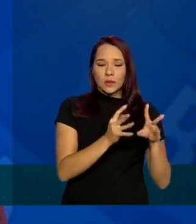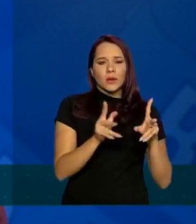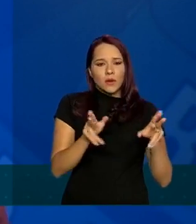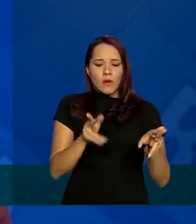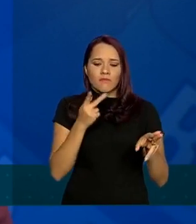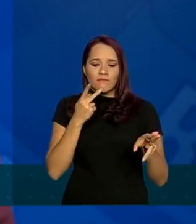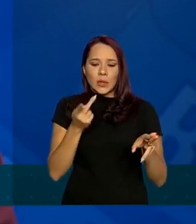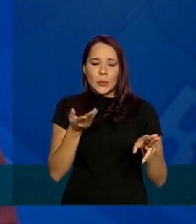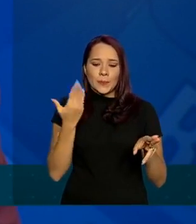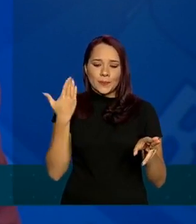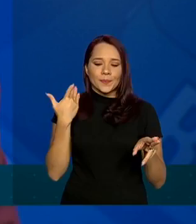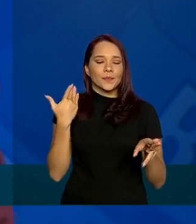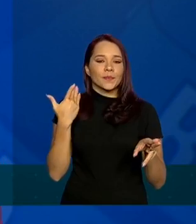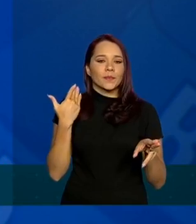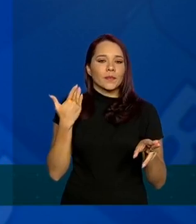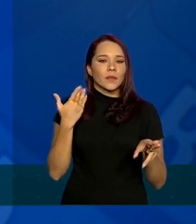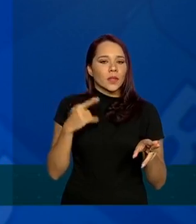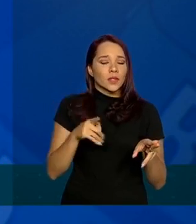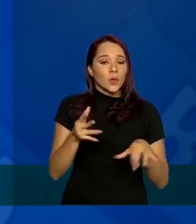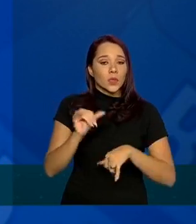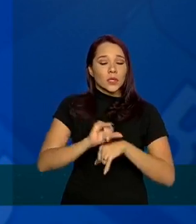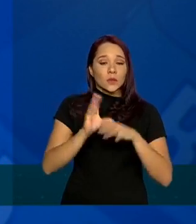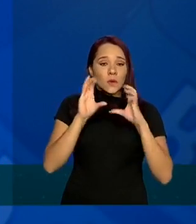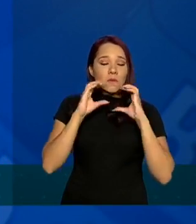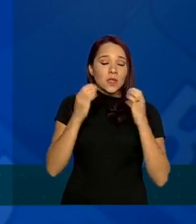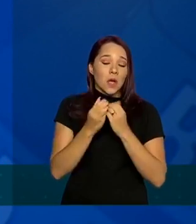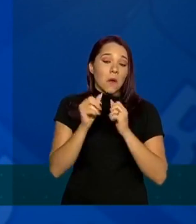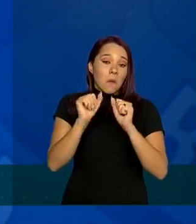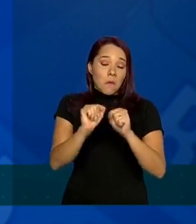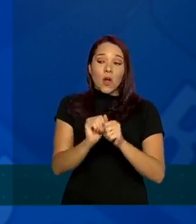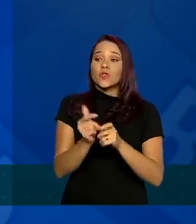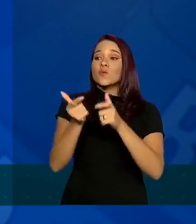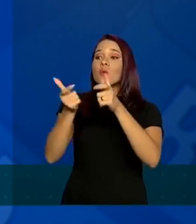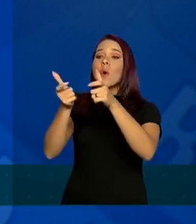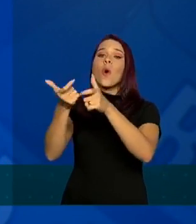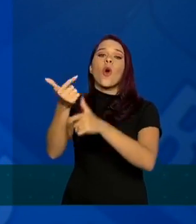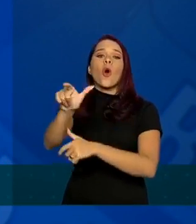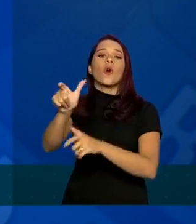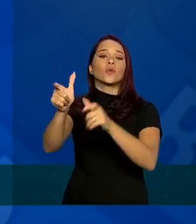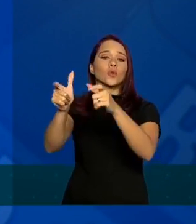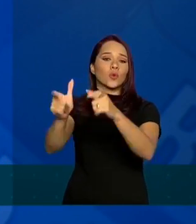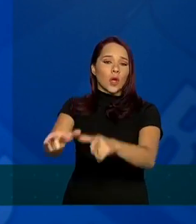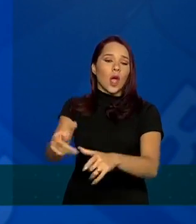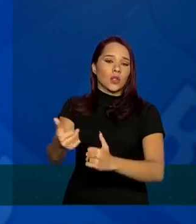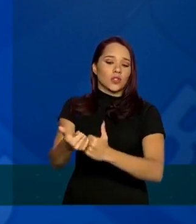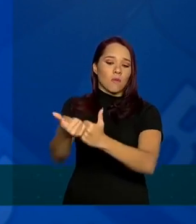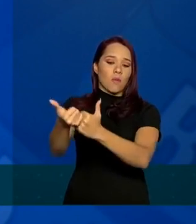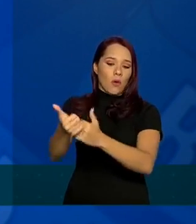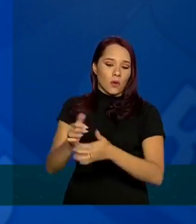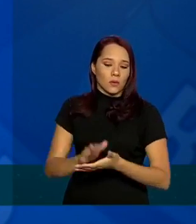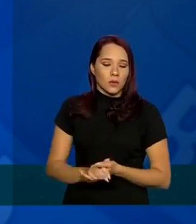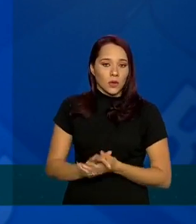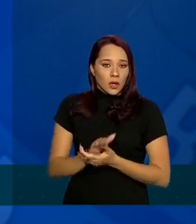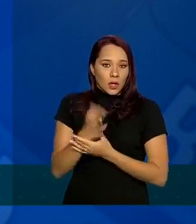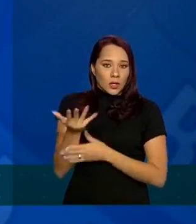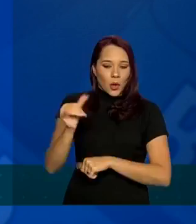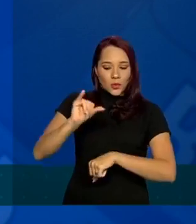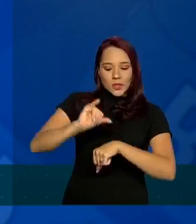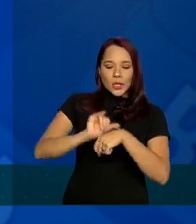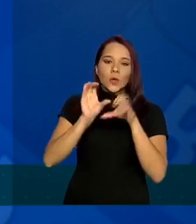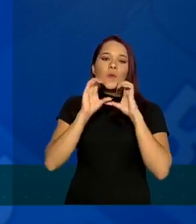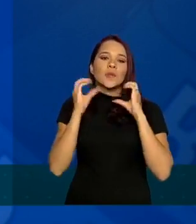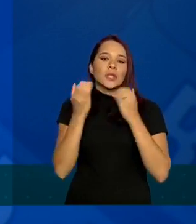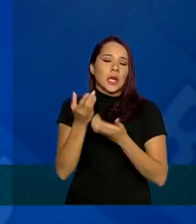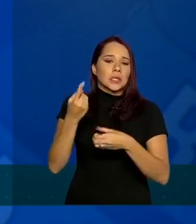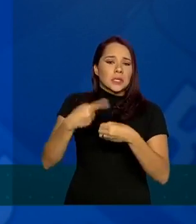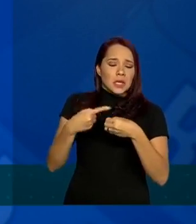Daniela falou mais mais cedo os centros comunitários podem inclusive ser um outro ponto de apoio então um centro comunitário da cidade